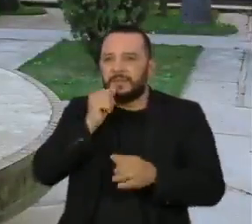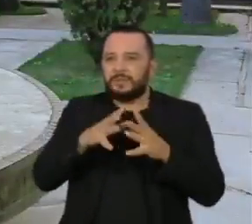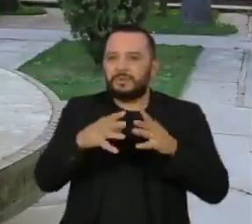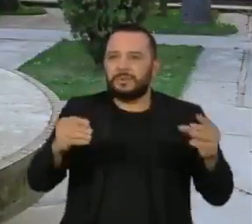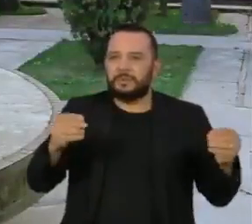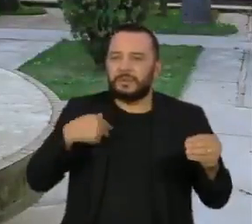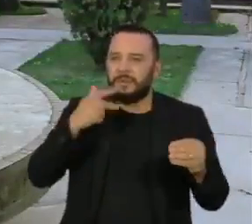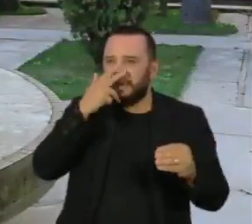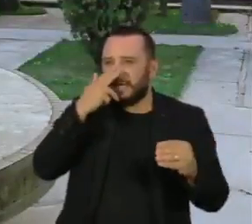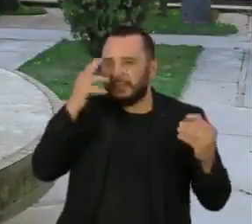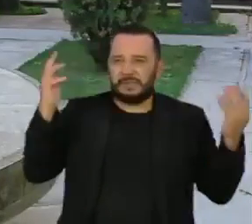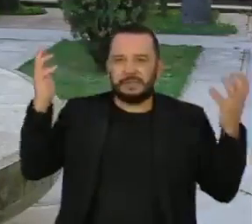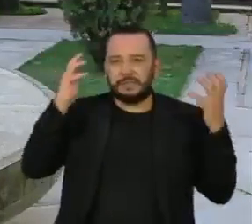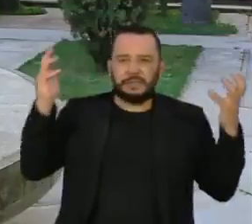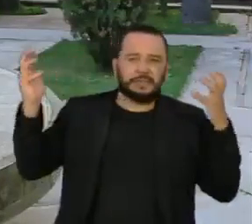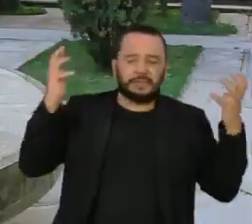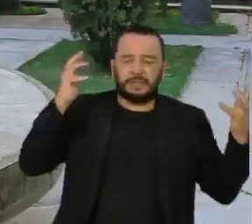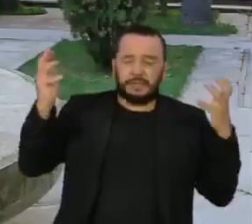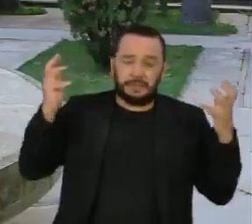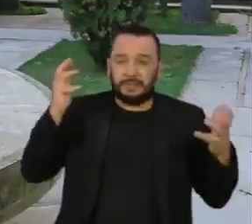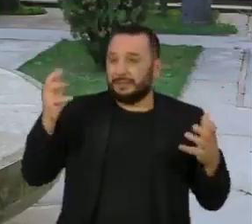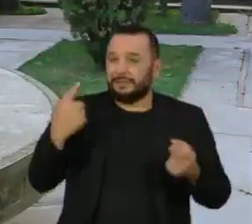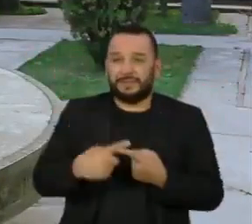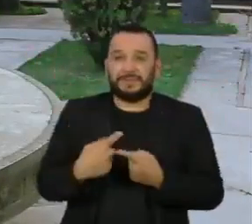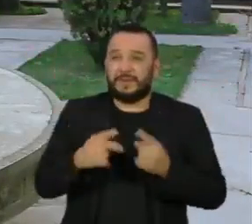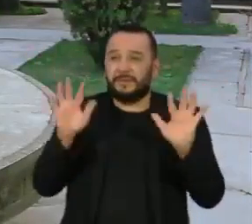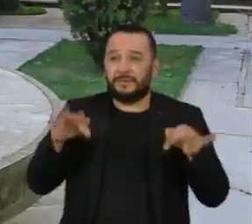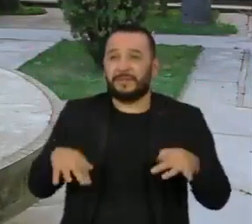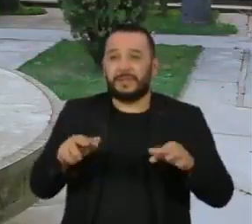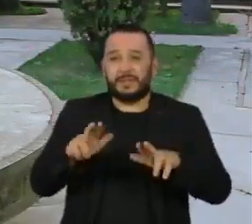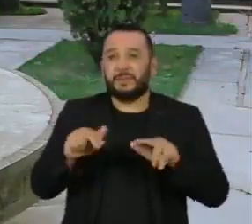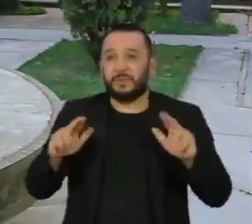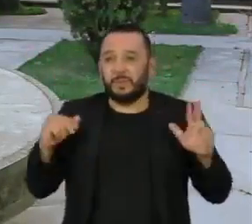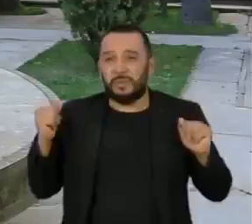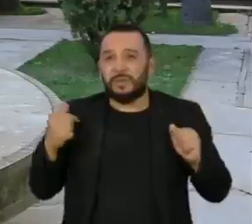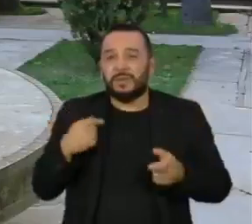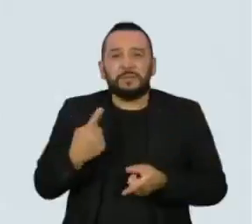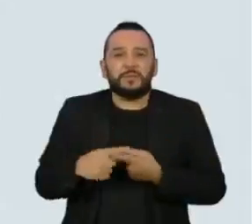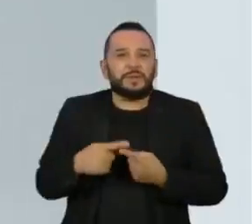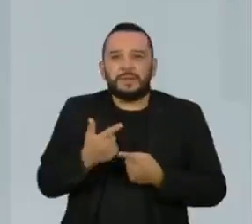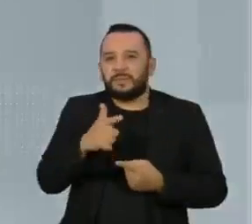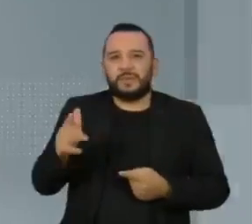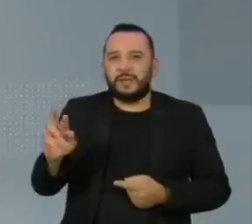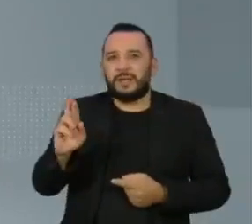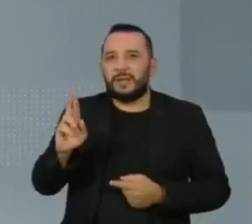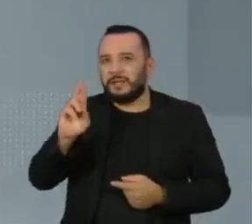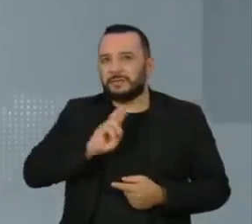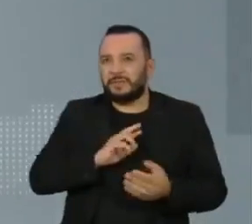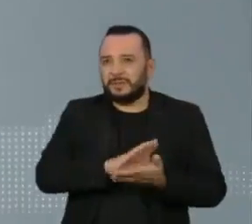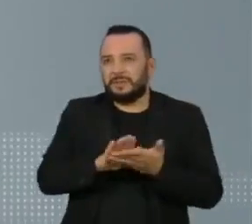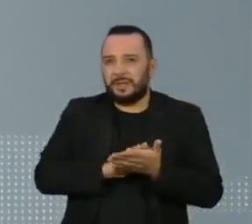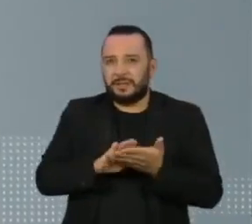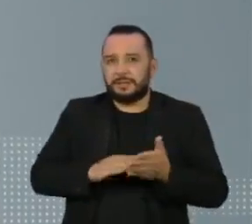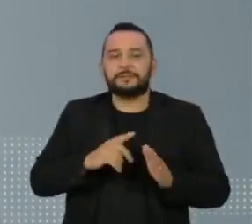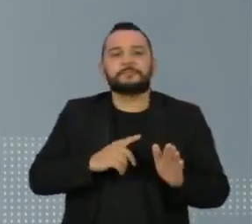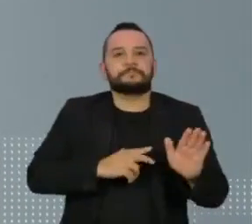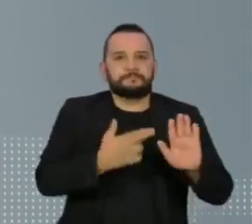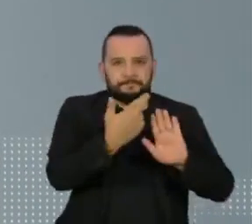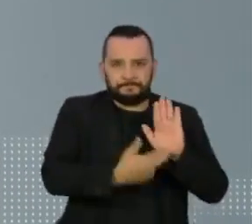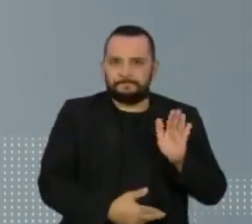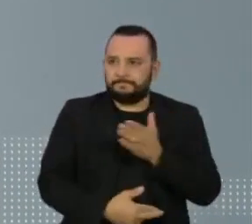pesadelo porque é interminável, porque a gente não tem resposta. O relatório, ainda,